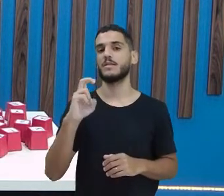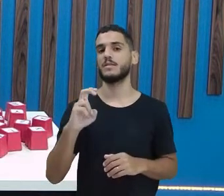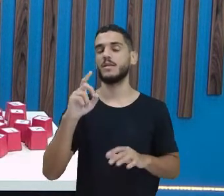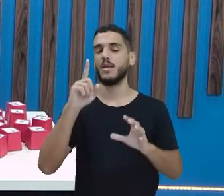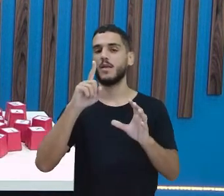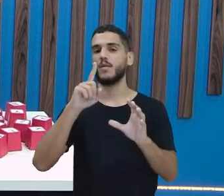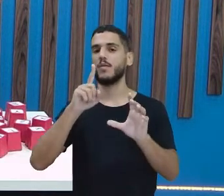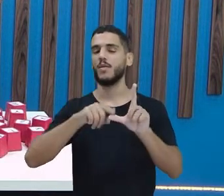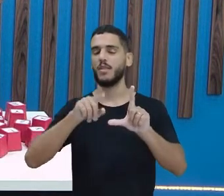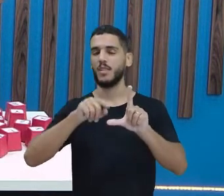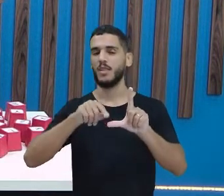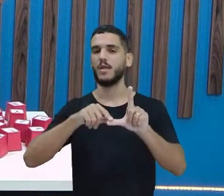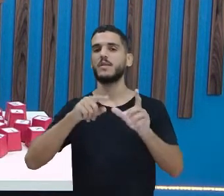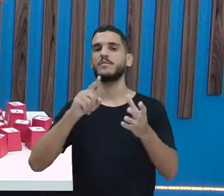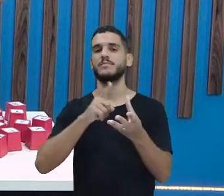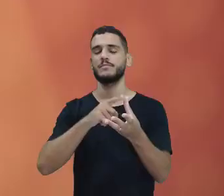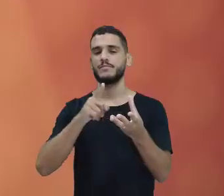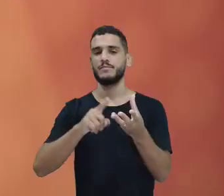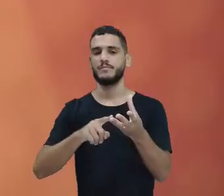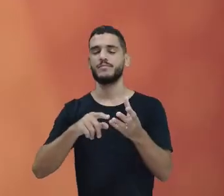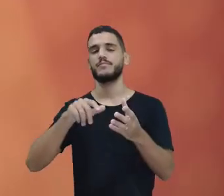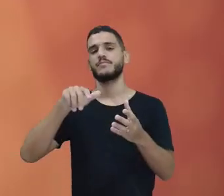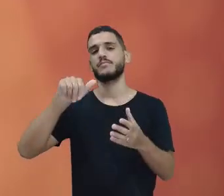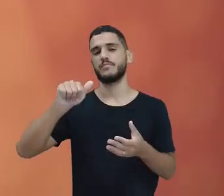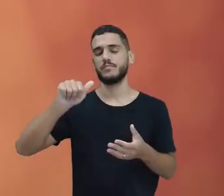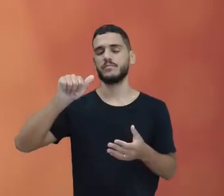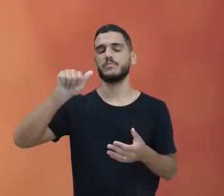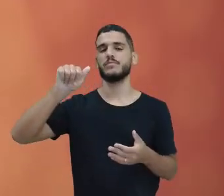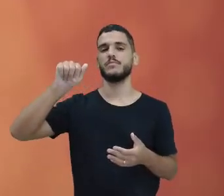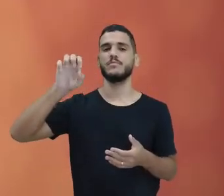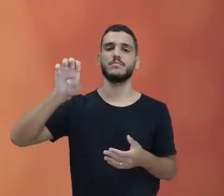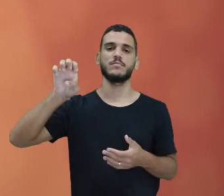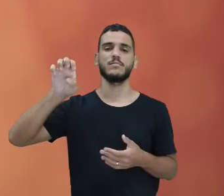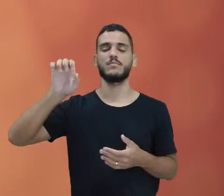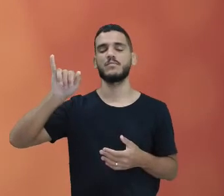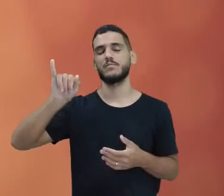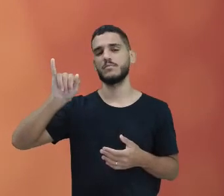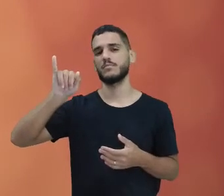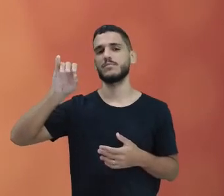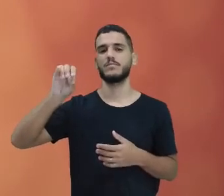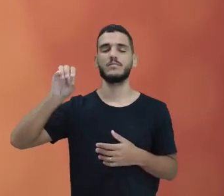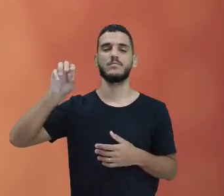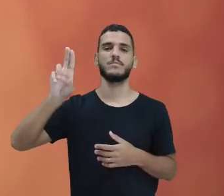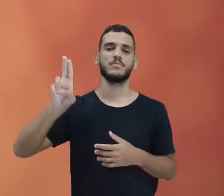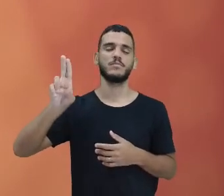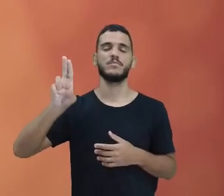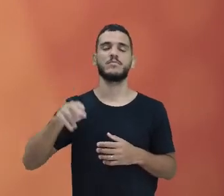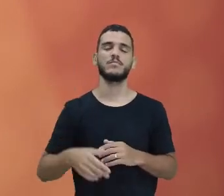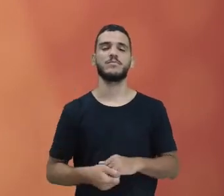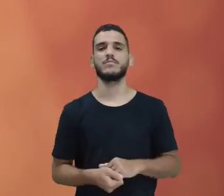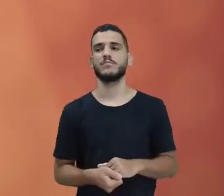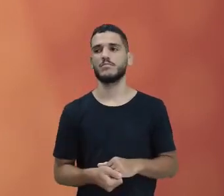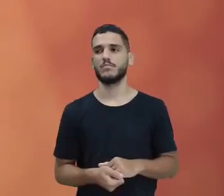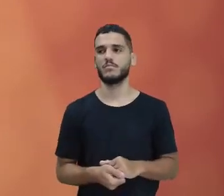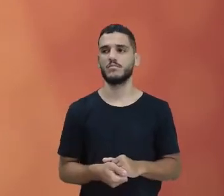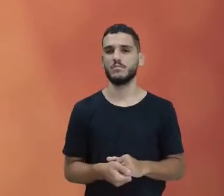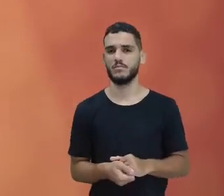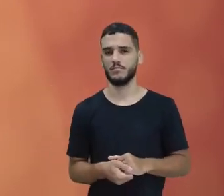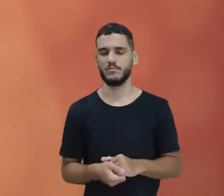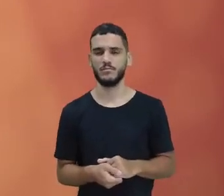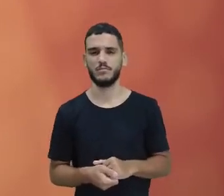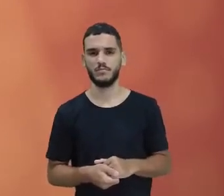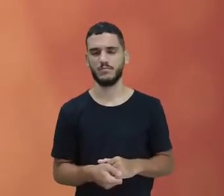formam as vogais, que é o A, o E, o I, o O e o U. Mas, eu tenho